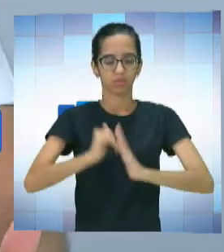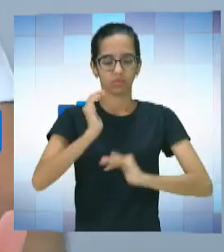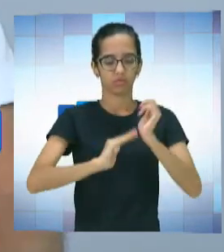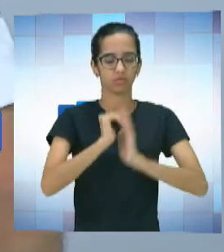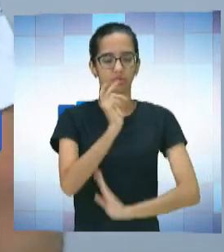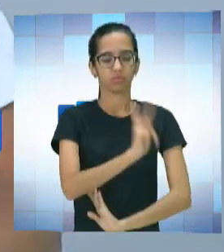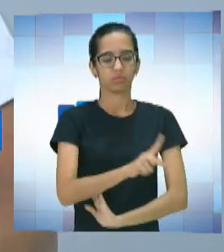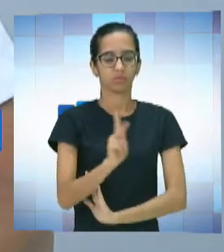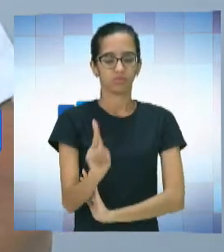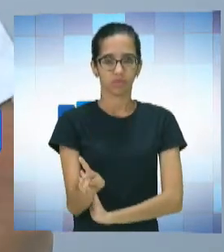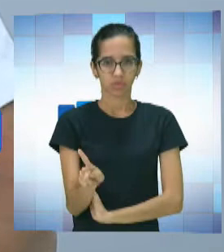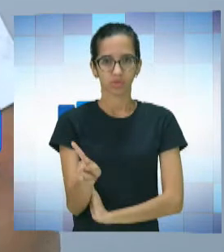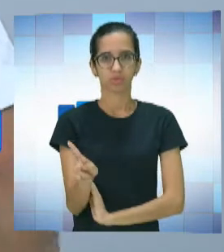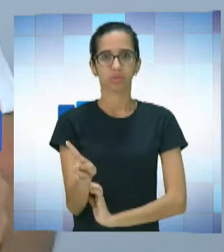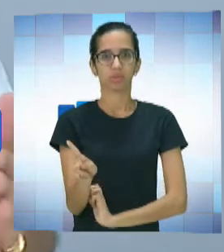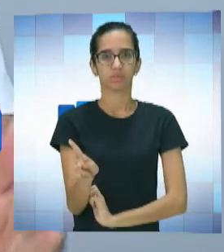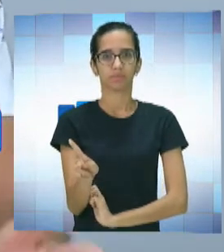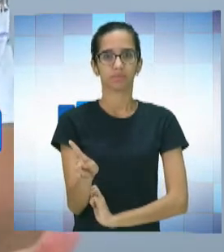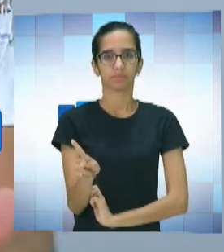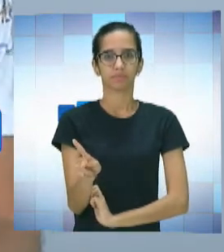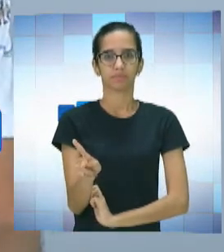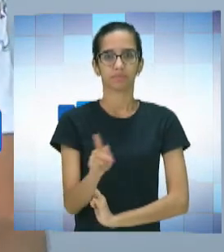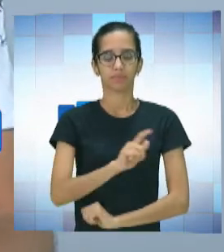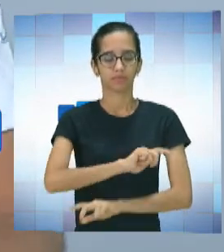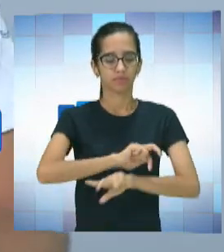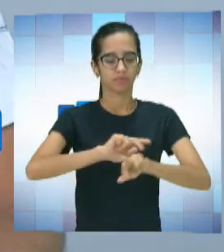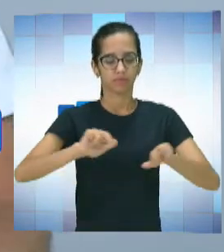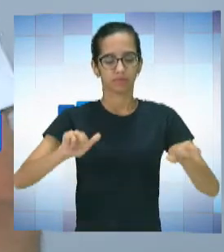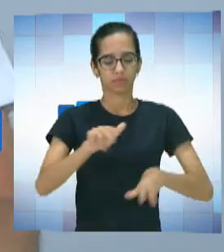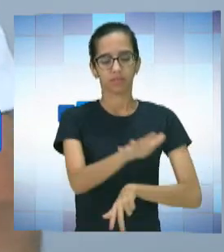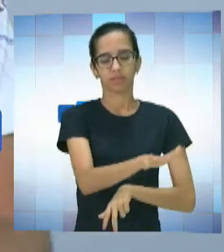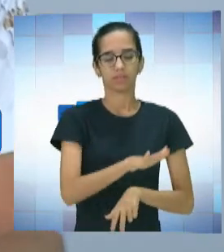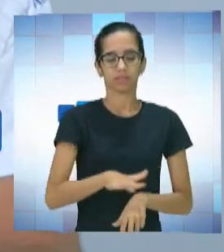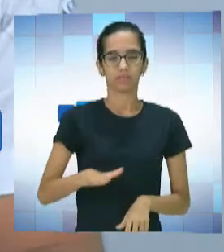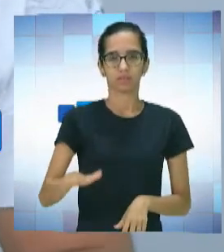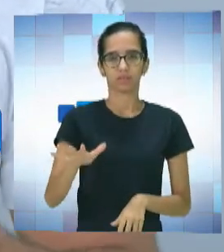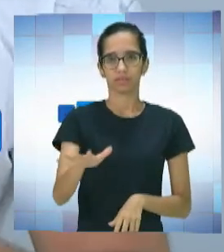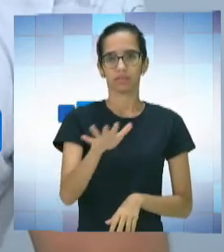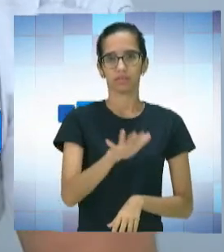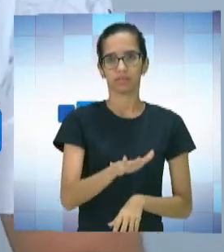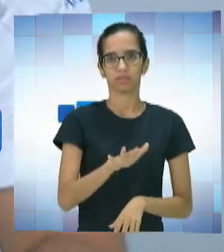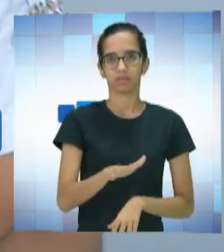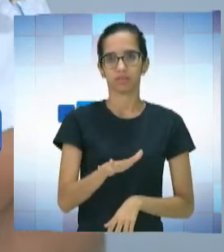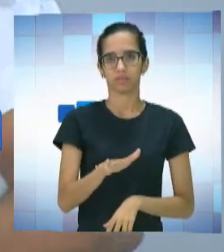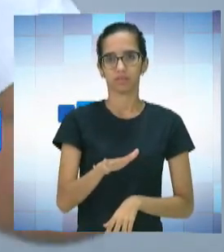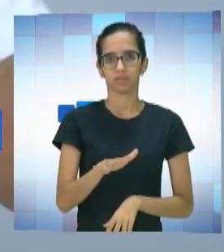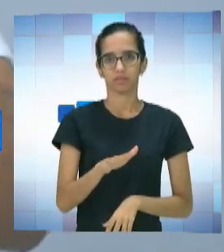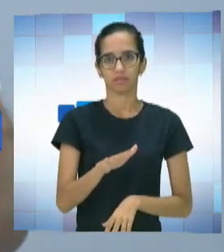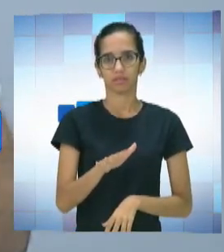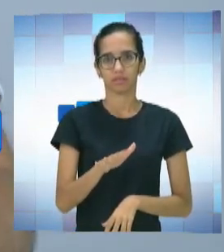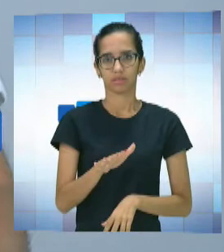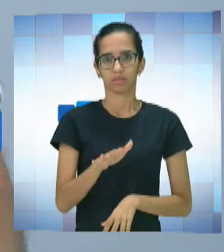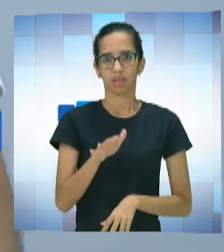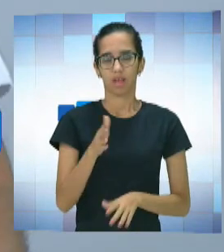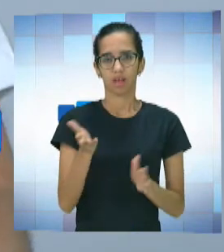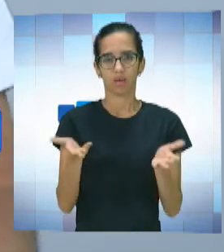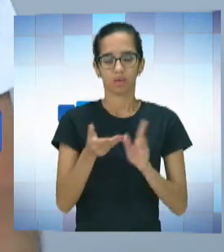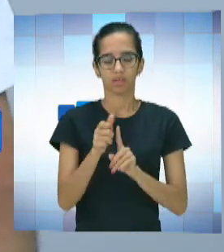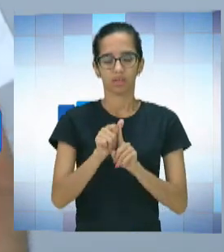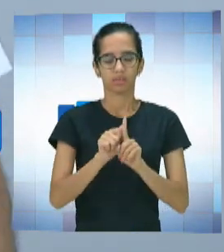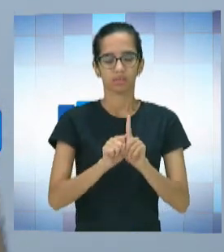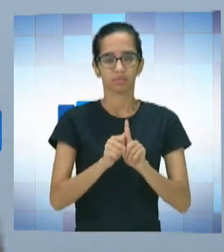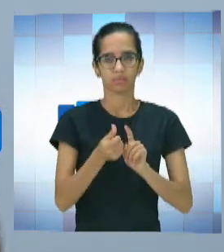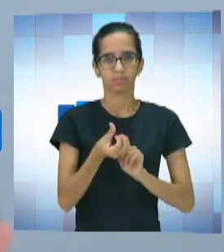professores. Em diversas áreas, para que eles possam, esse semestre, ter um entendimento melhor